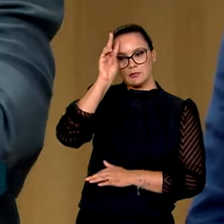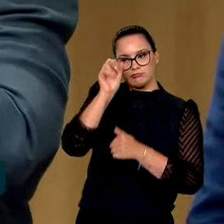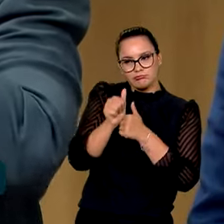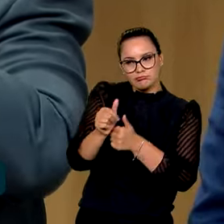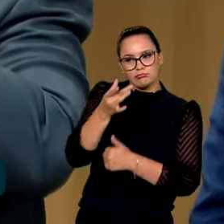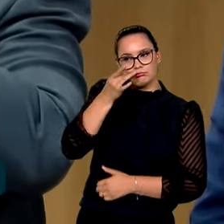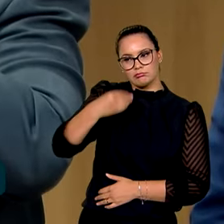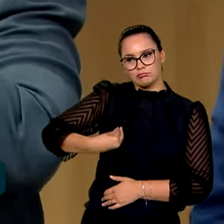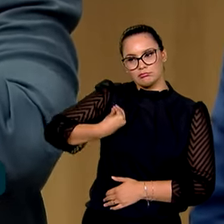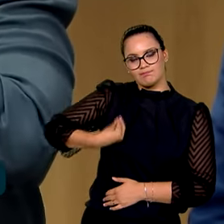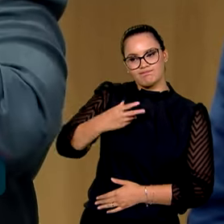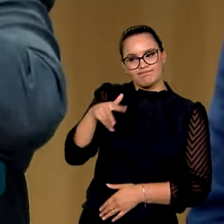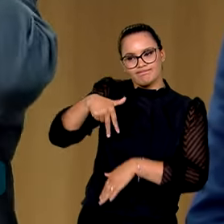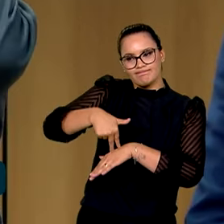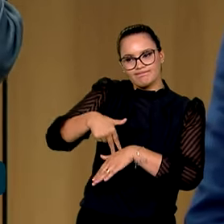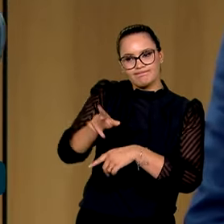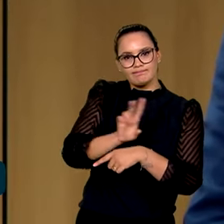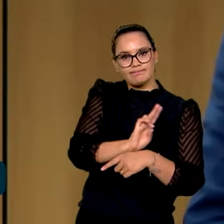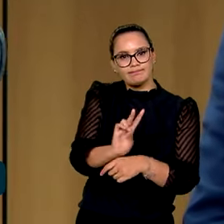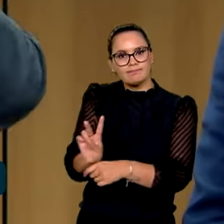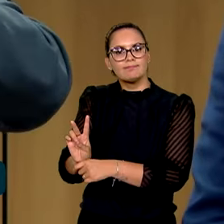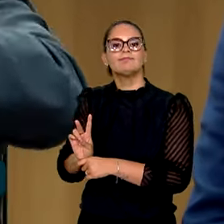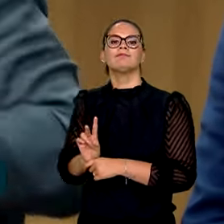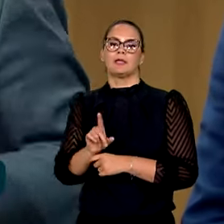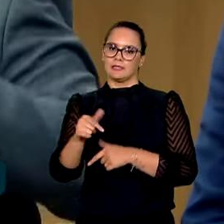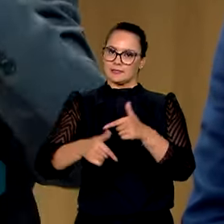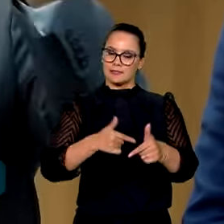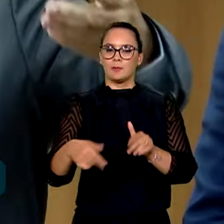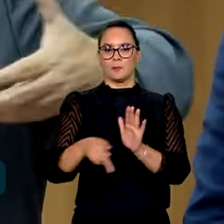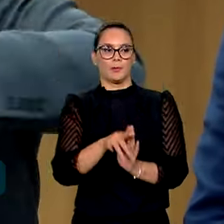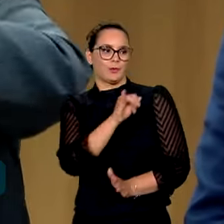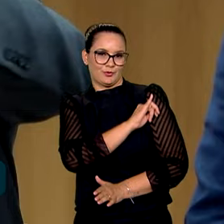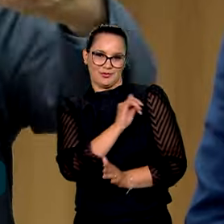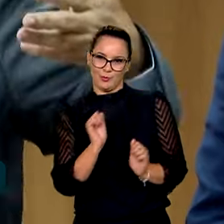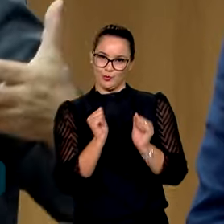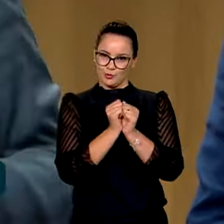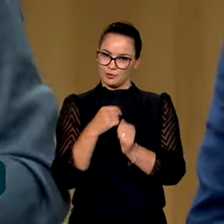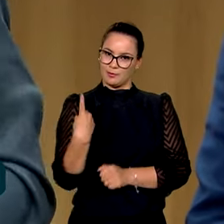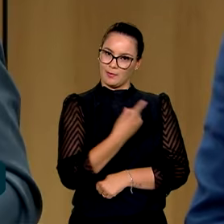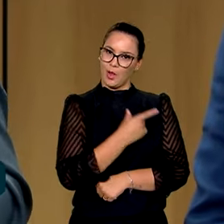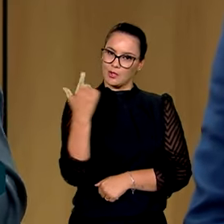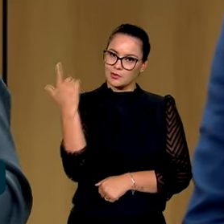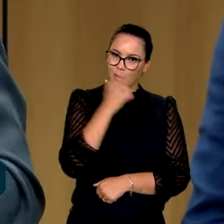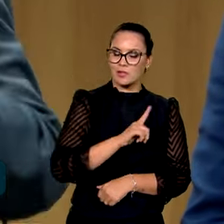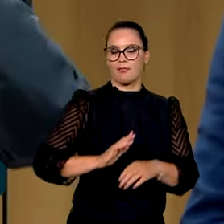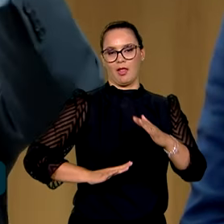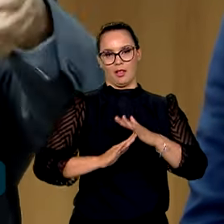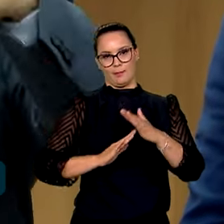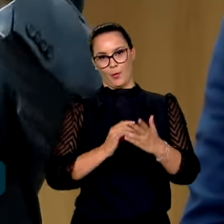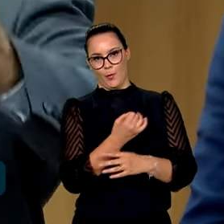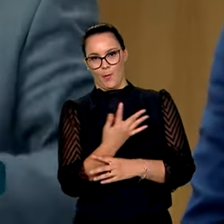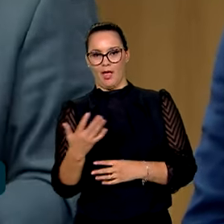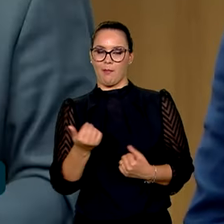pessoalmente esse trabalho cooperado com o Rio de Janeiro para nós podermos, no limite do nosso efetivo,